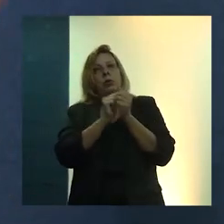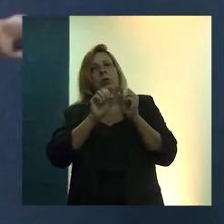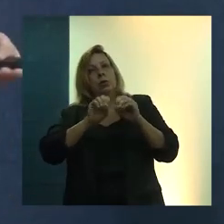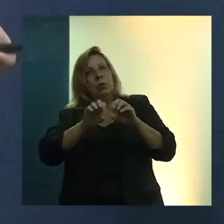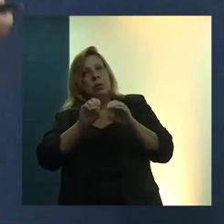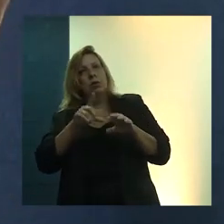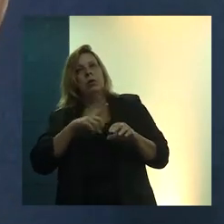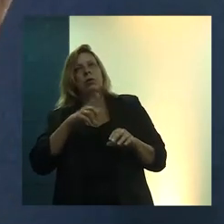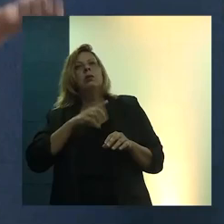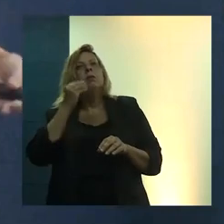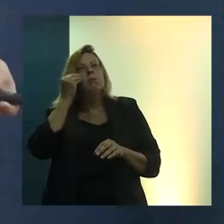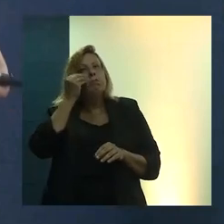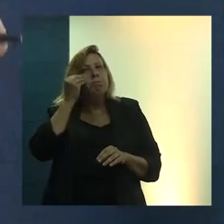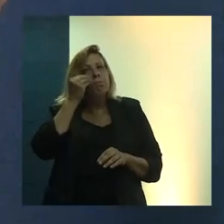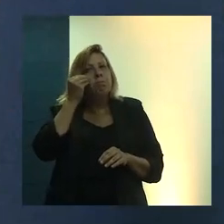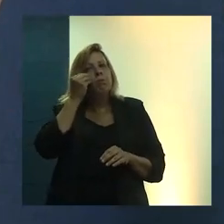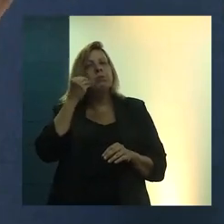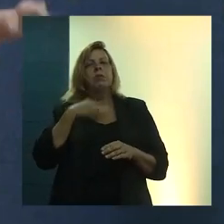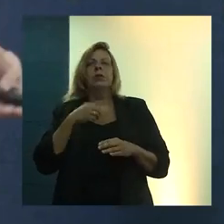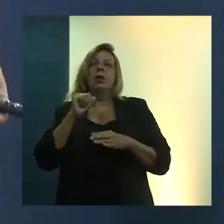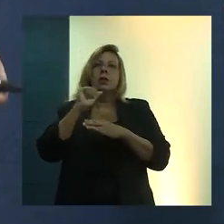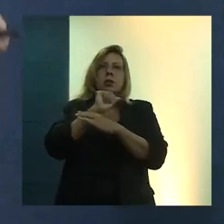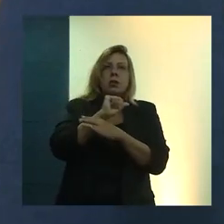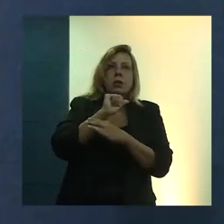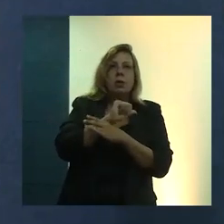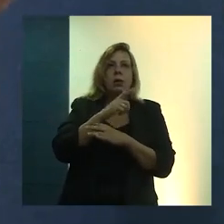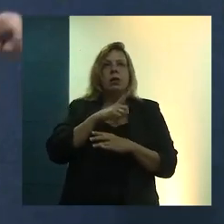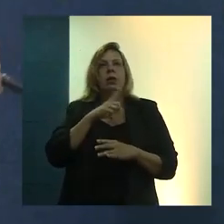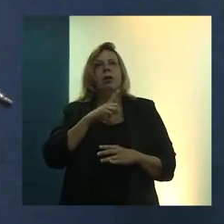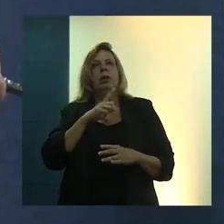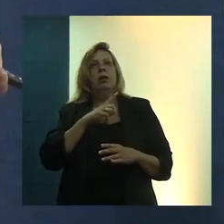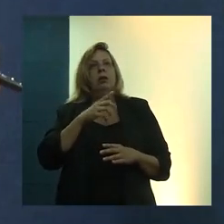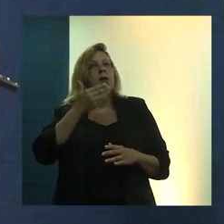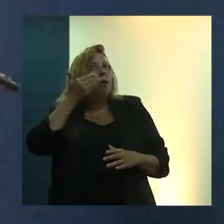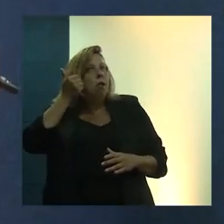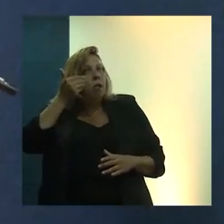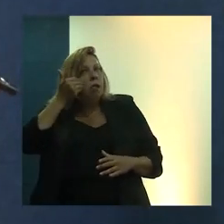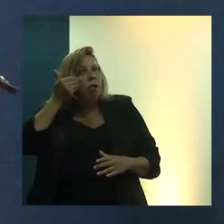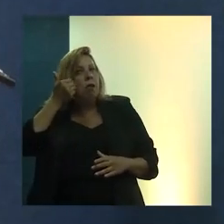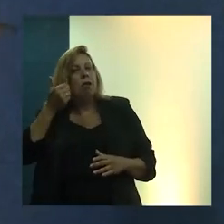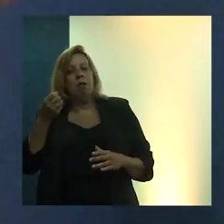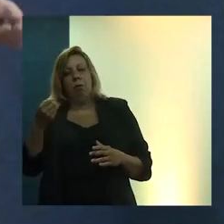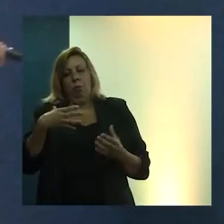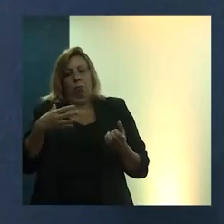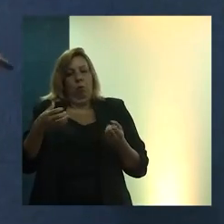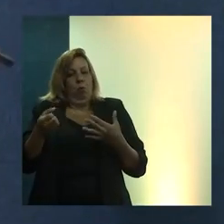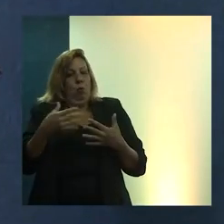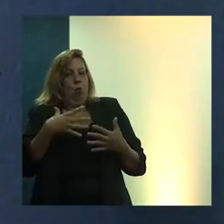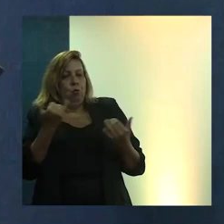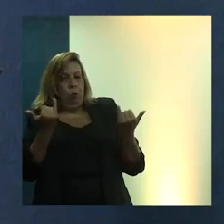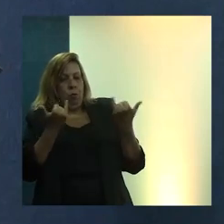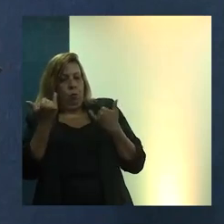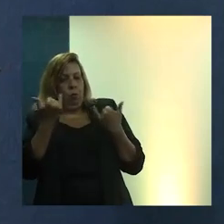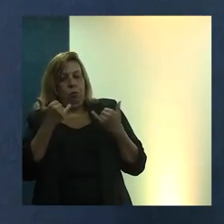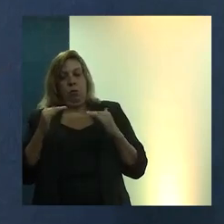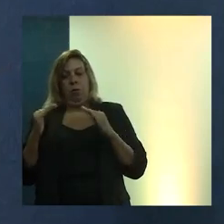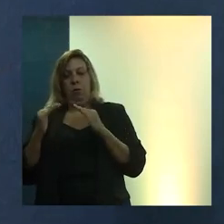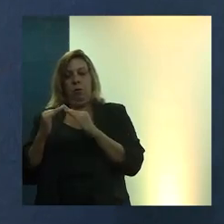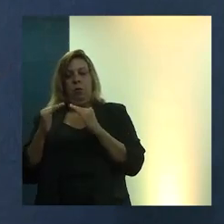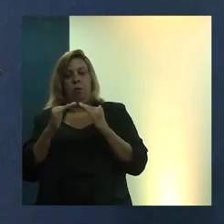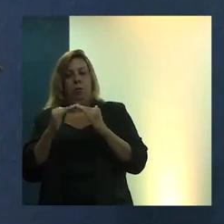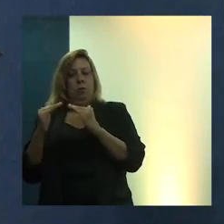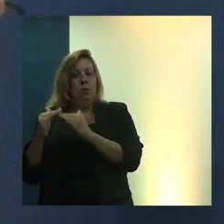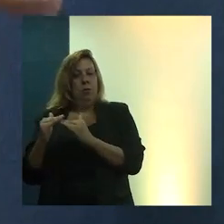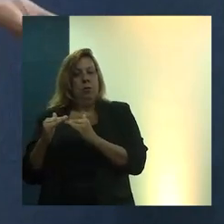experimentar, assessorar, assimilar novos enfoques para a habitação, relacionado à cidade, bem